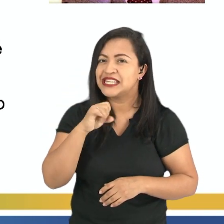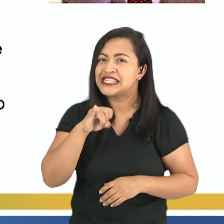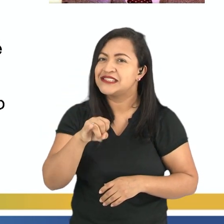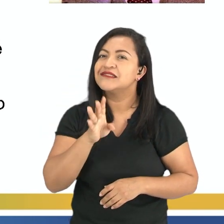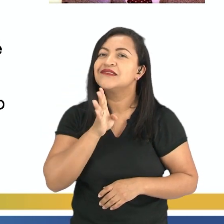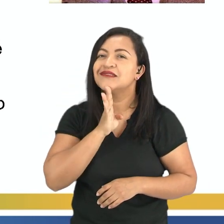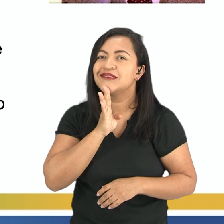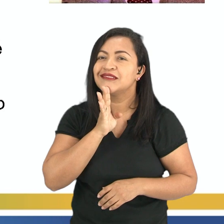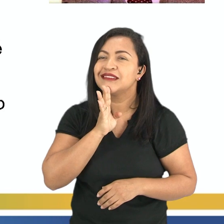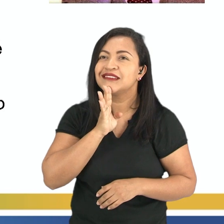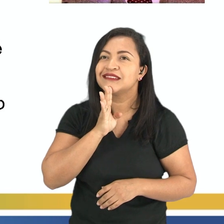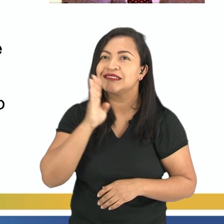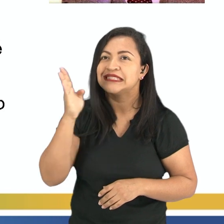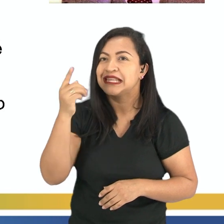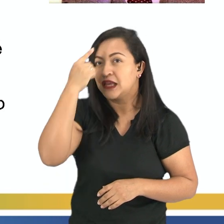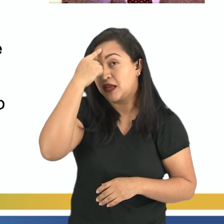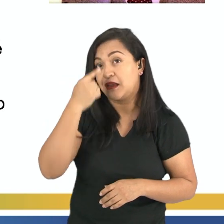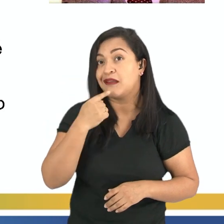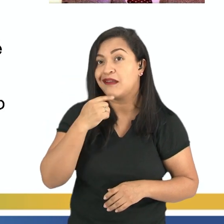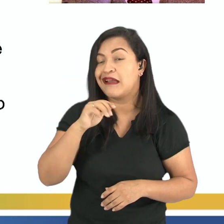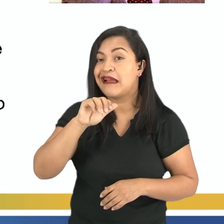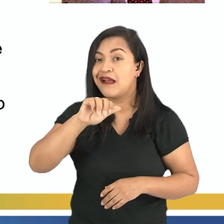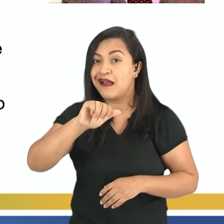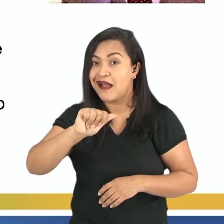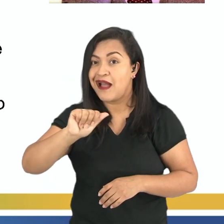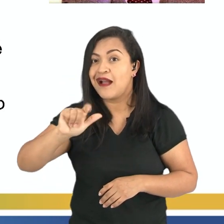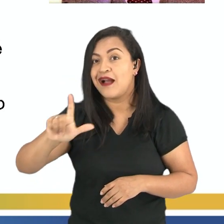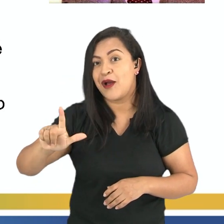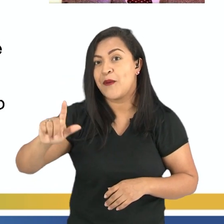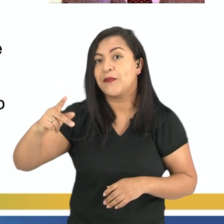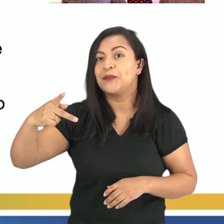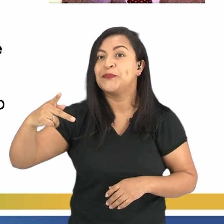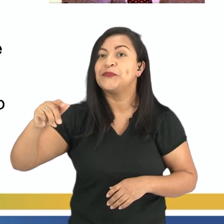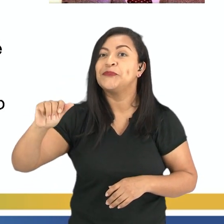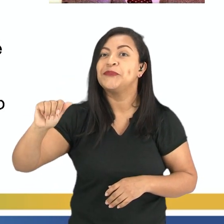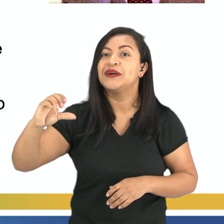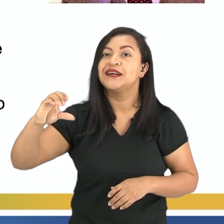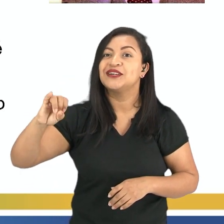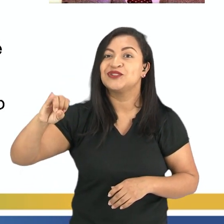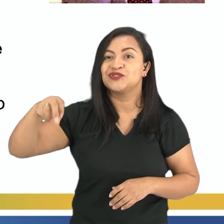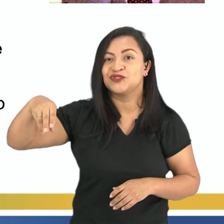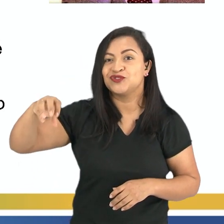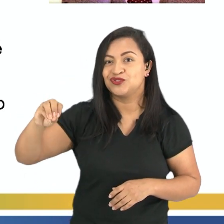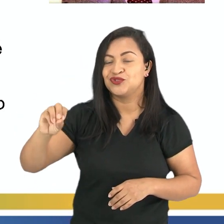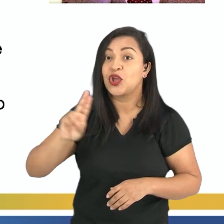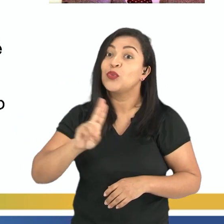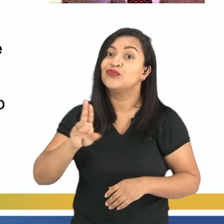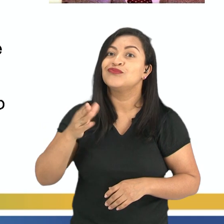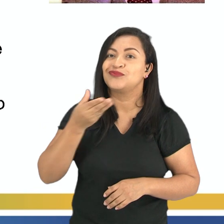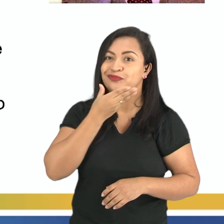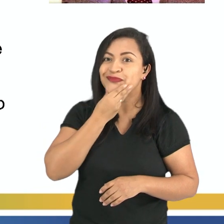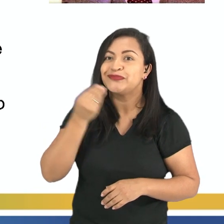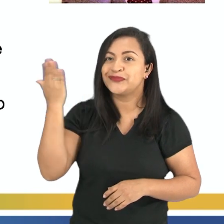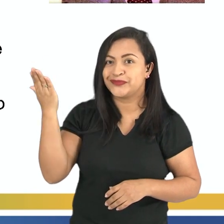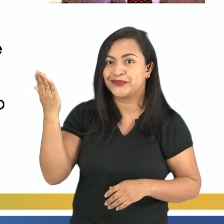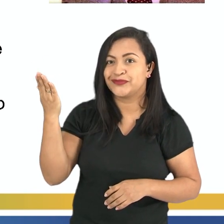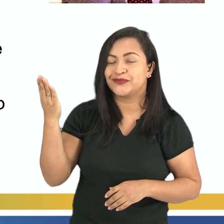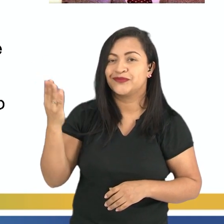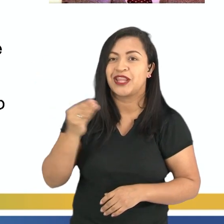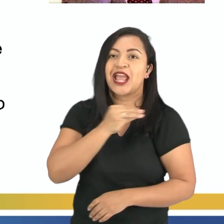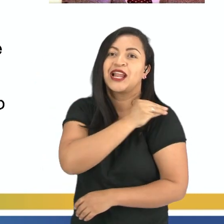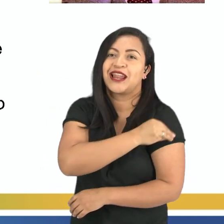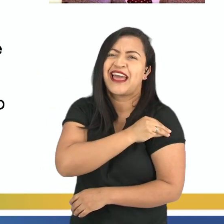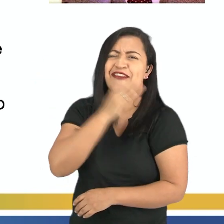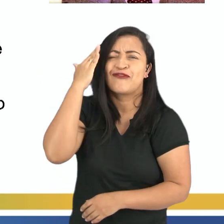conhecer que esse homem se trata do al patino, para você entender a frase al com gel no seu outro sentido.